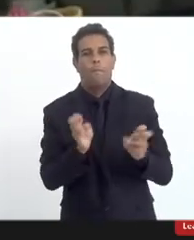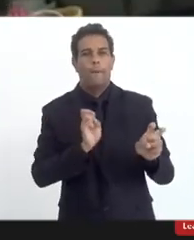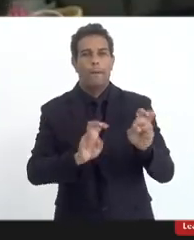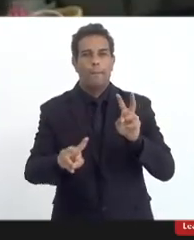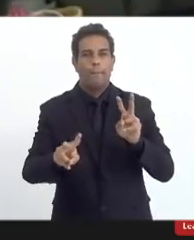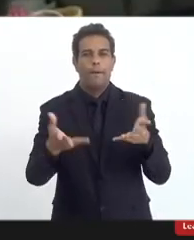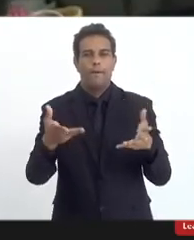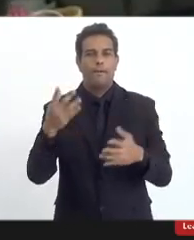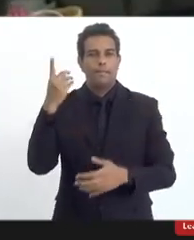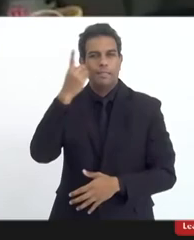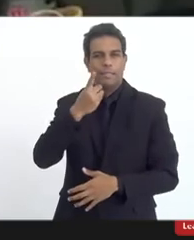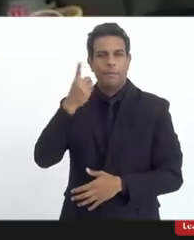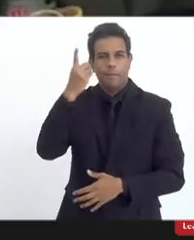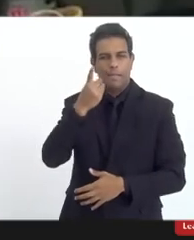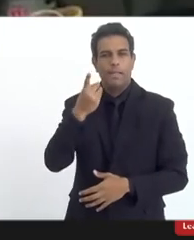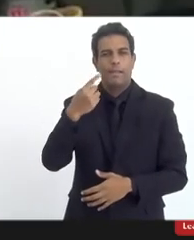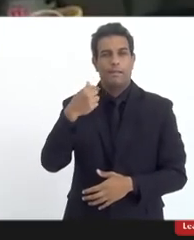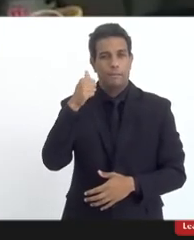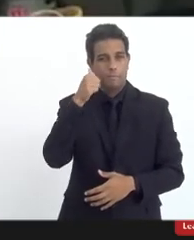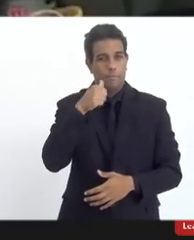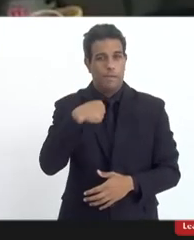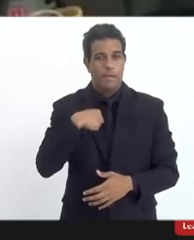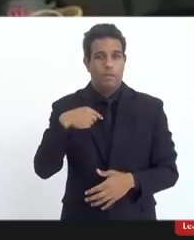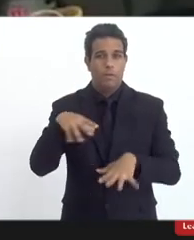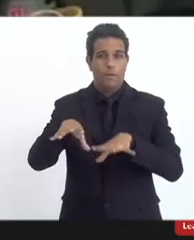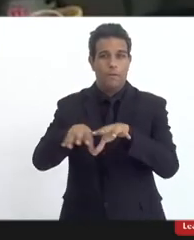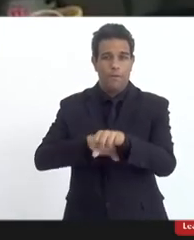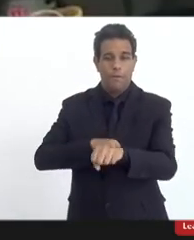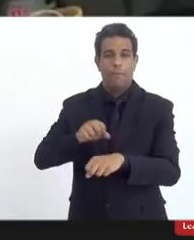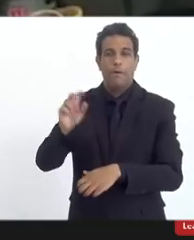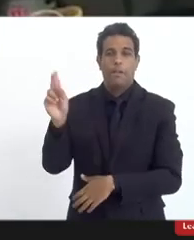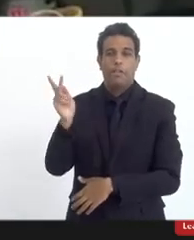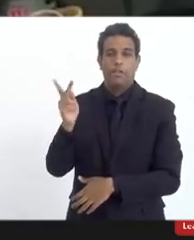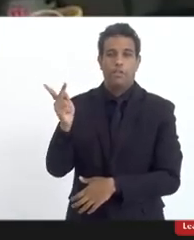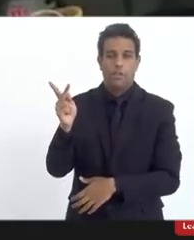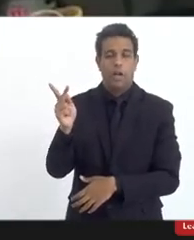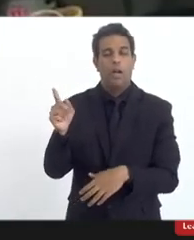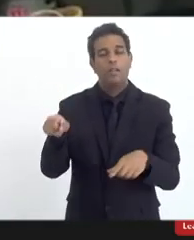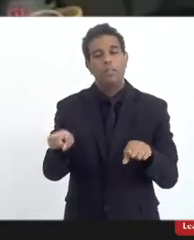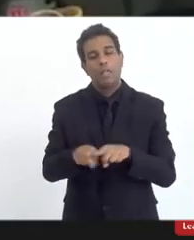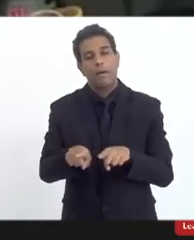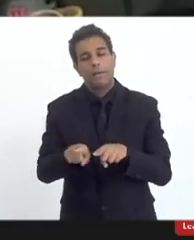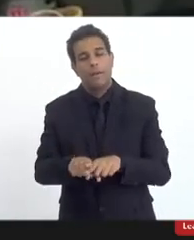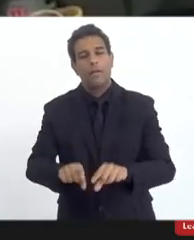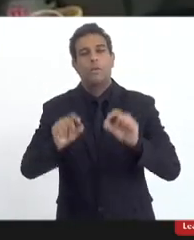deputada Marta Rocha eu sou historiadora eu sou professora de história